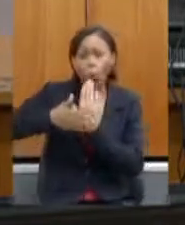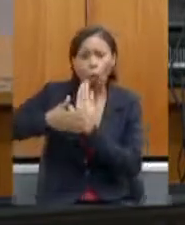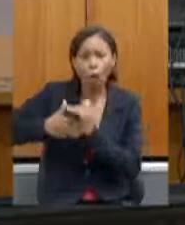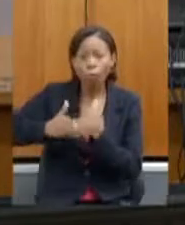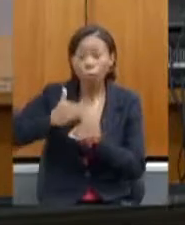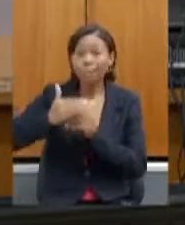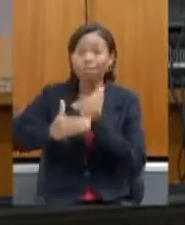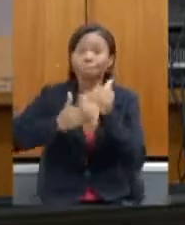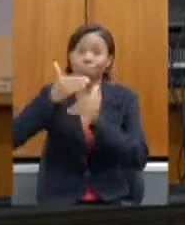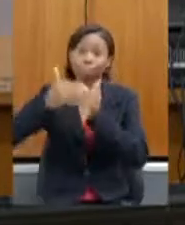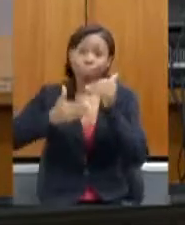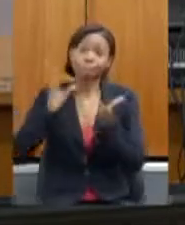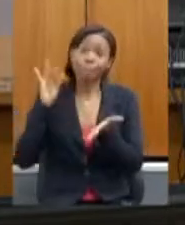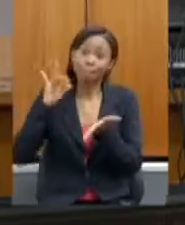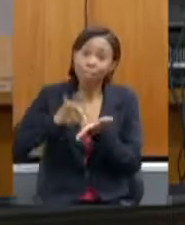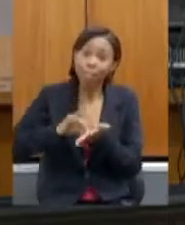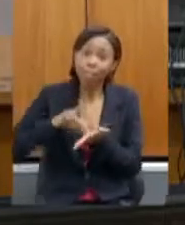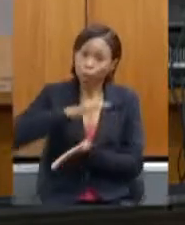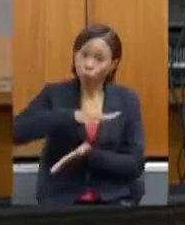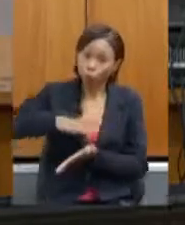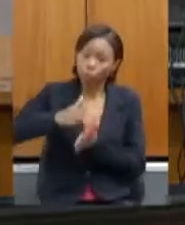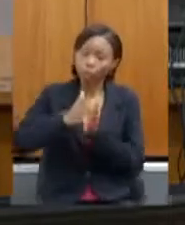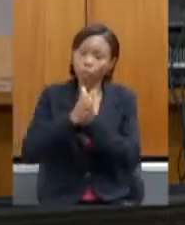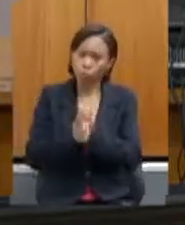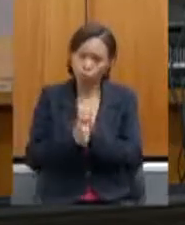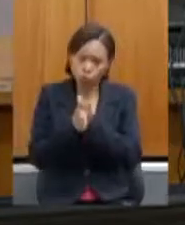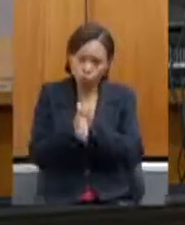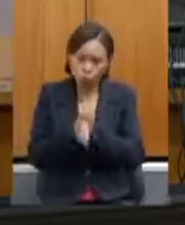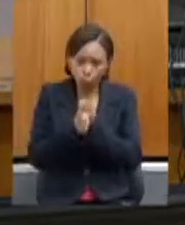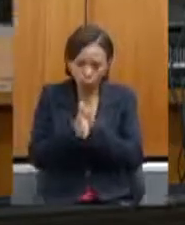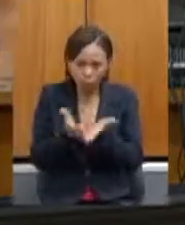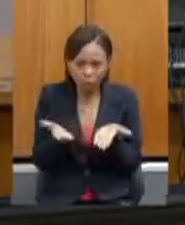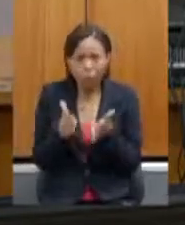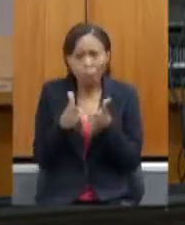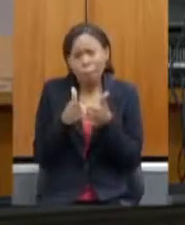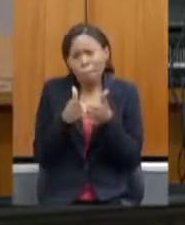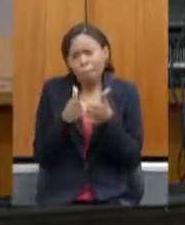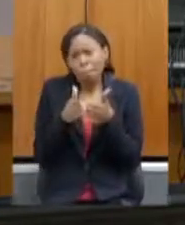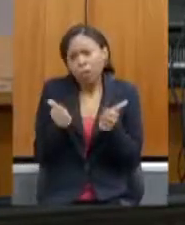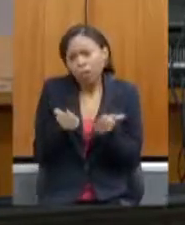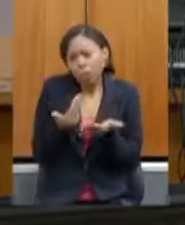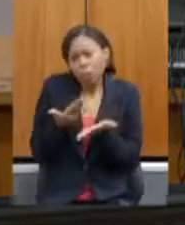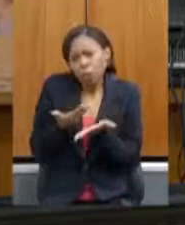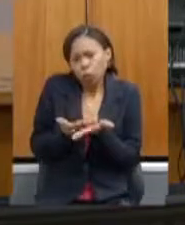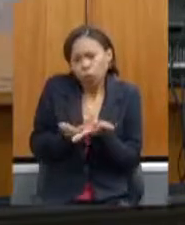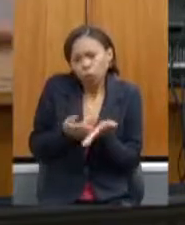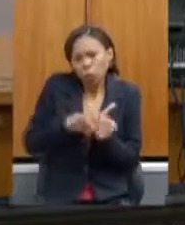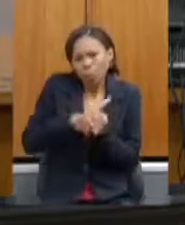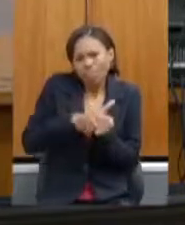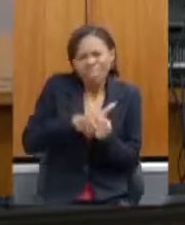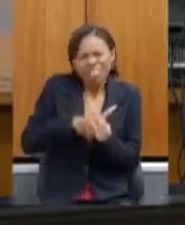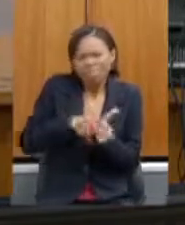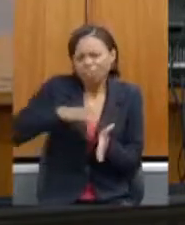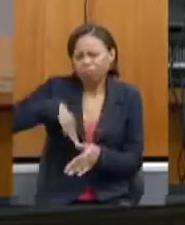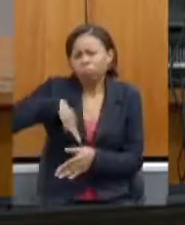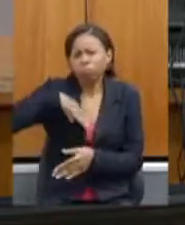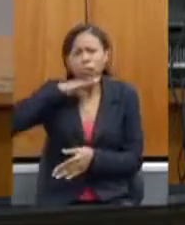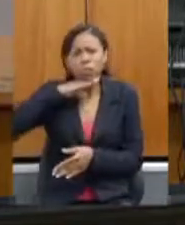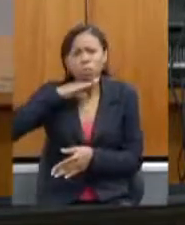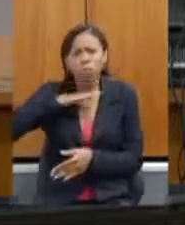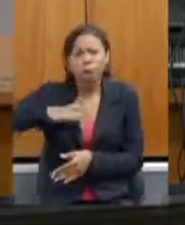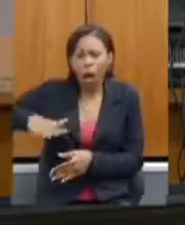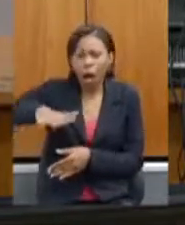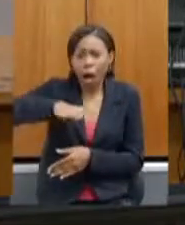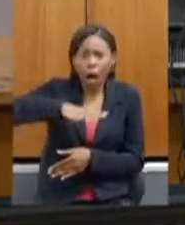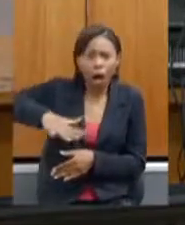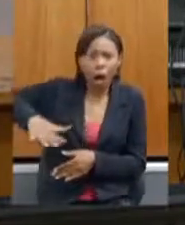de fato do Vale de Jequitonha. Não foi para pedir para fazer um estudo de desenvolvimento, porque isso nós estamos cansados. Eu nunca vi uma região tão